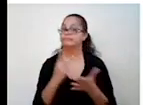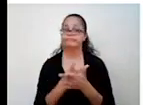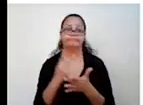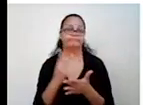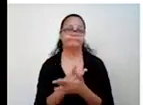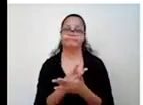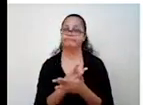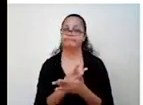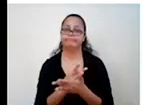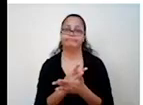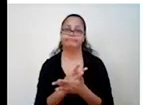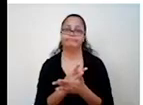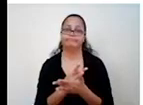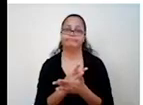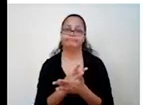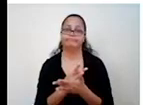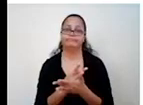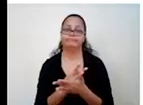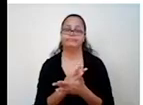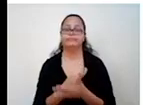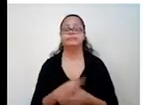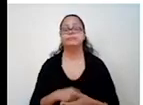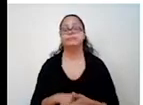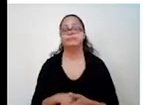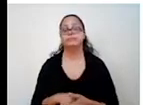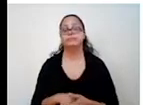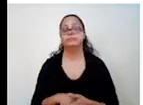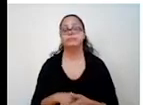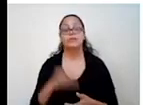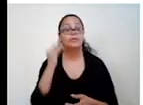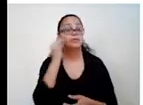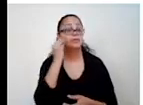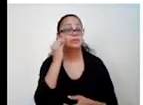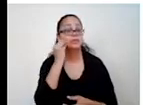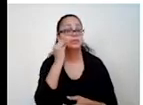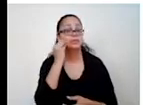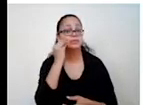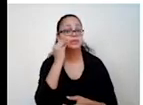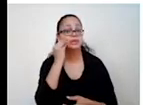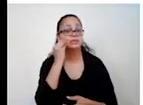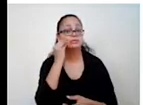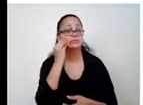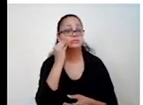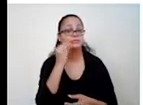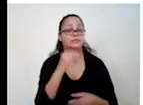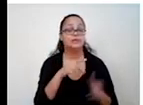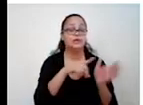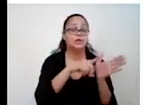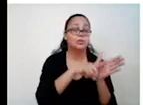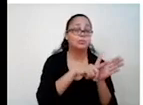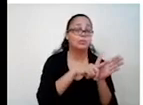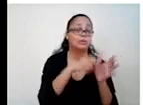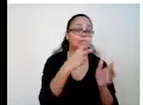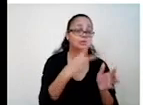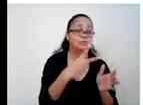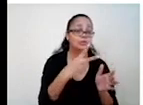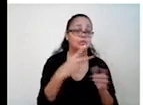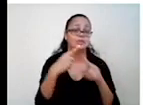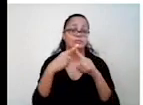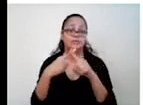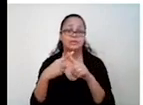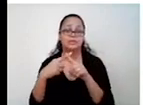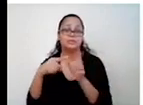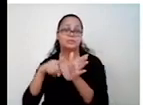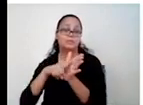As raízes não são 2 e menos 7. Então, já vou testar o menos 2 e o menos 7. Menos 2 vezes